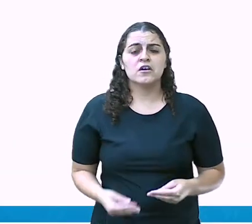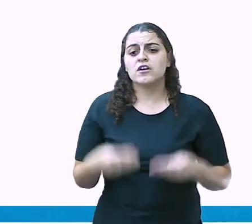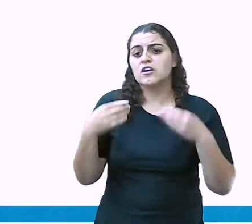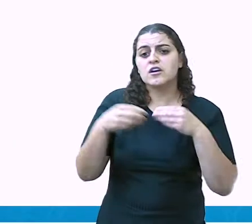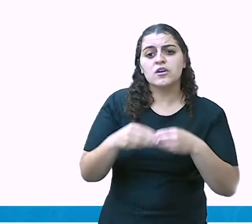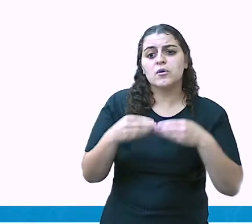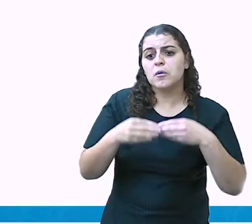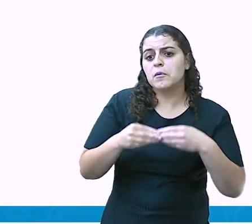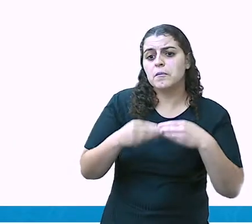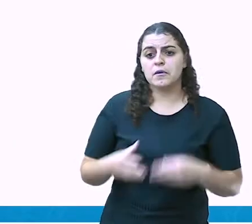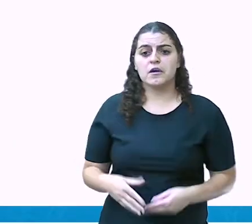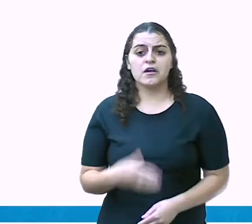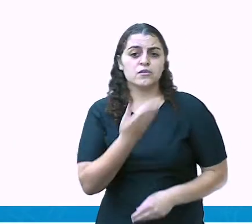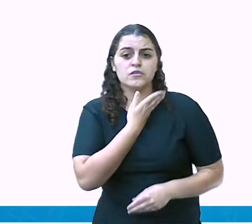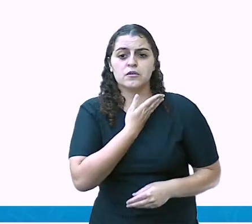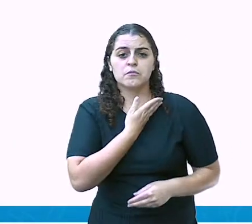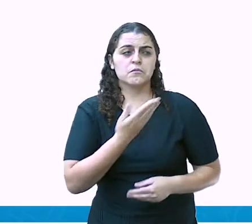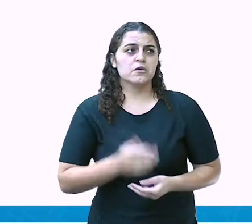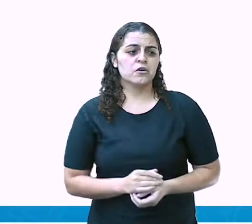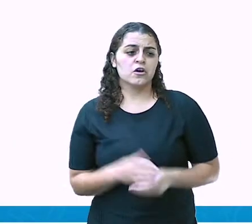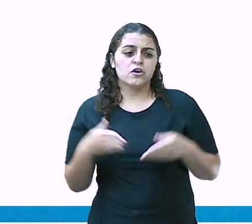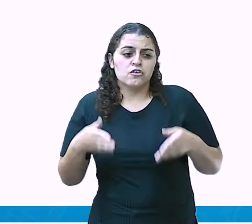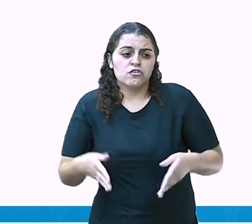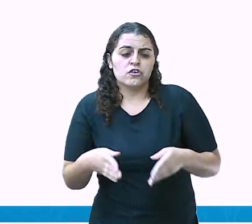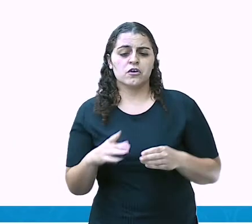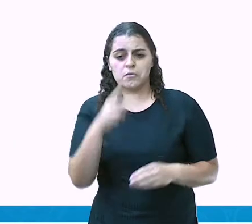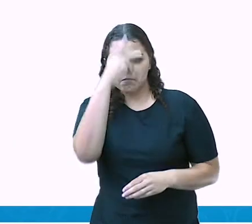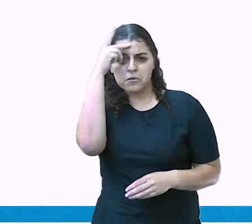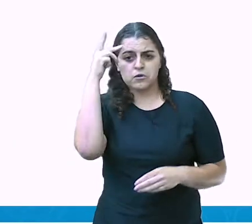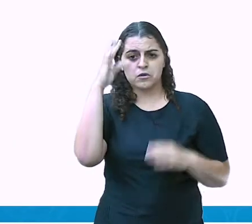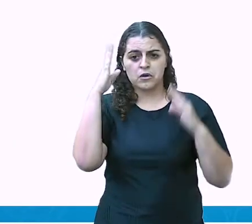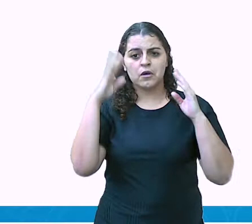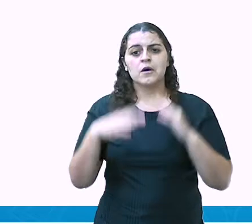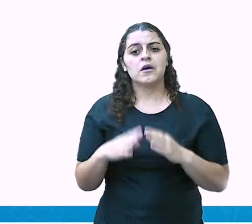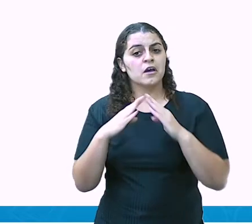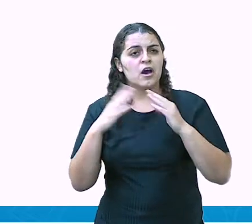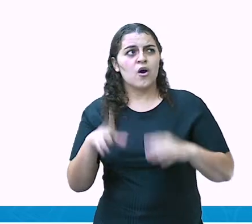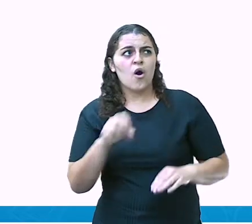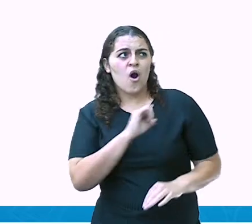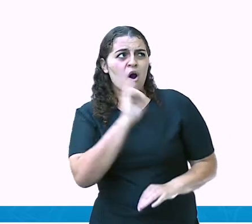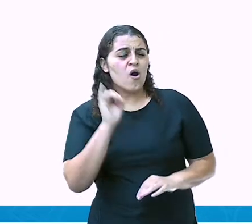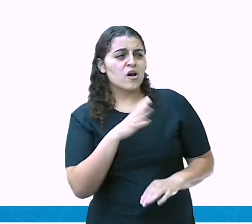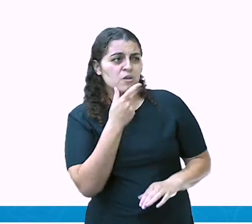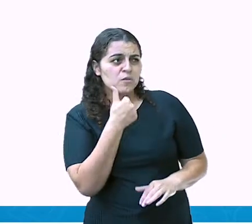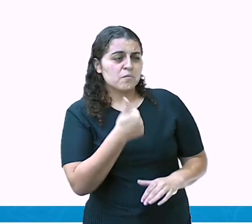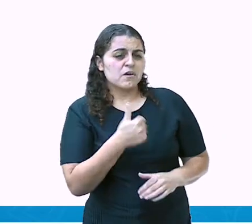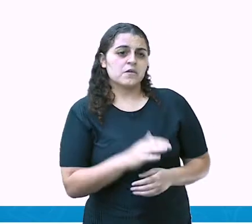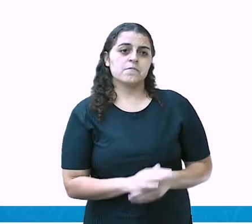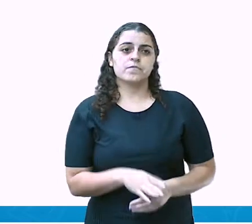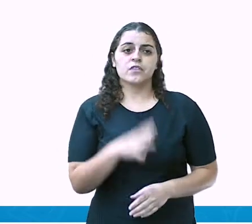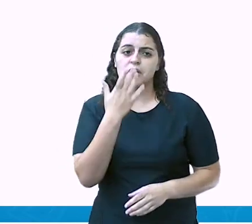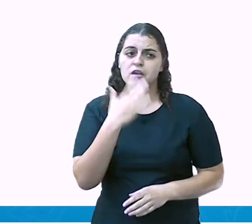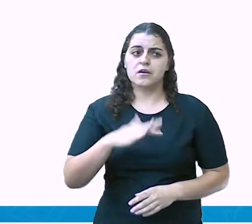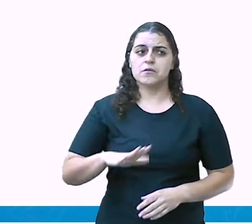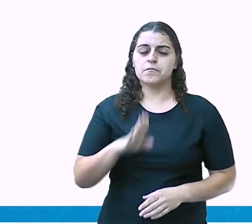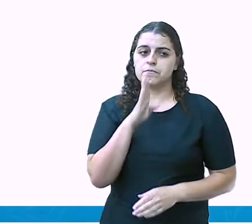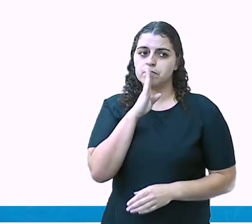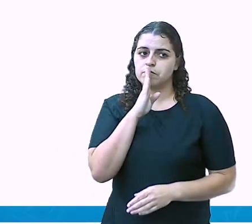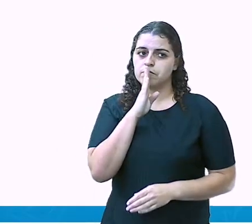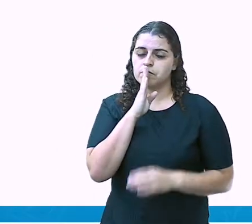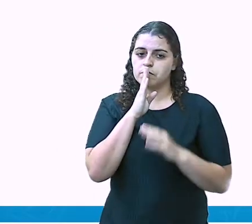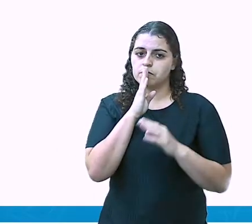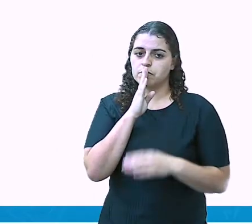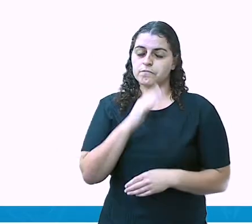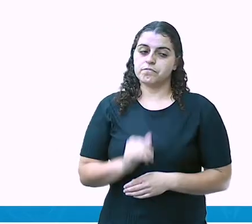amigos do pai, né? Dos pais. Chega alguém na casa e pergunta Oi, tudo bem com você? Como foi seu dia? A criança se